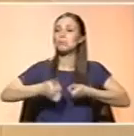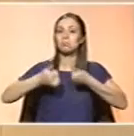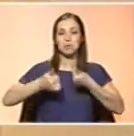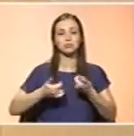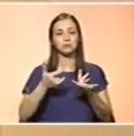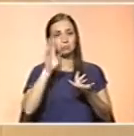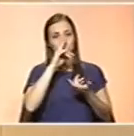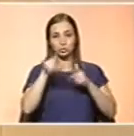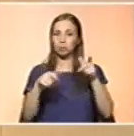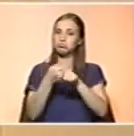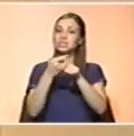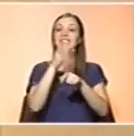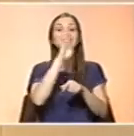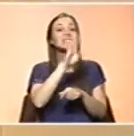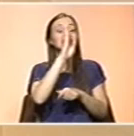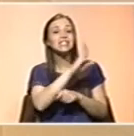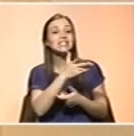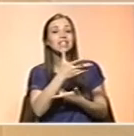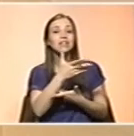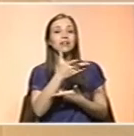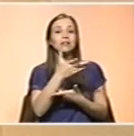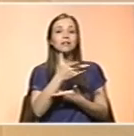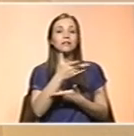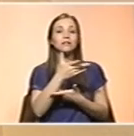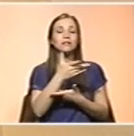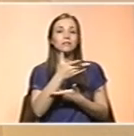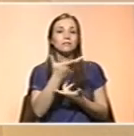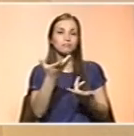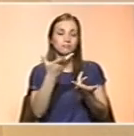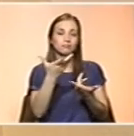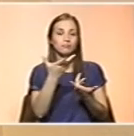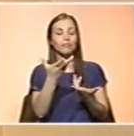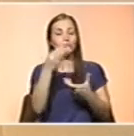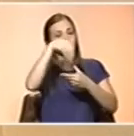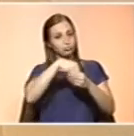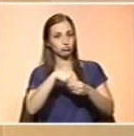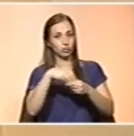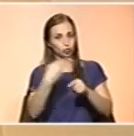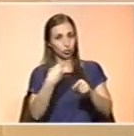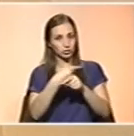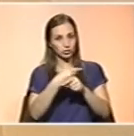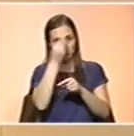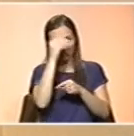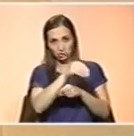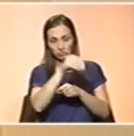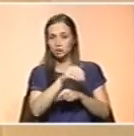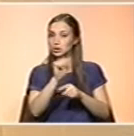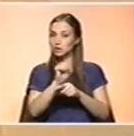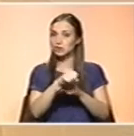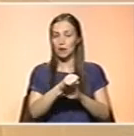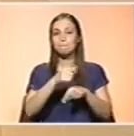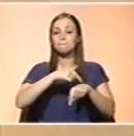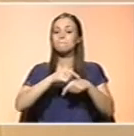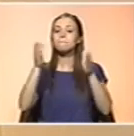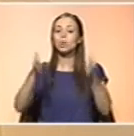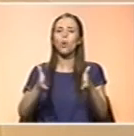for utilizado dentro das indicações que lhe são atribuídas. Isso como tudo. Isso dentro de um período não